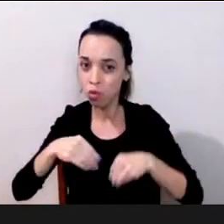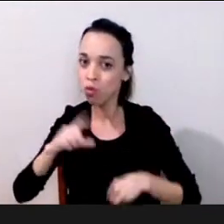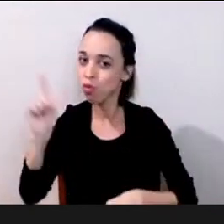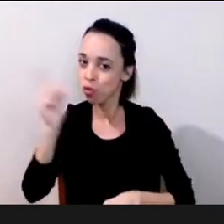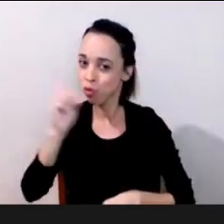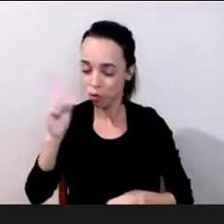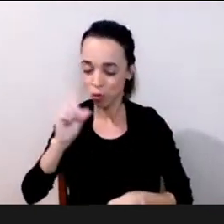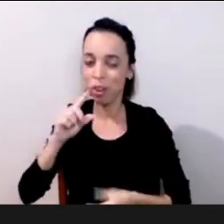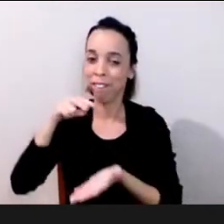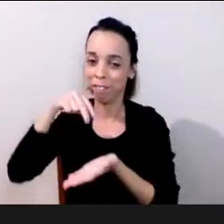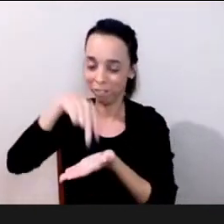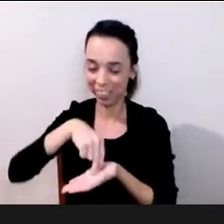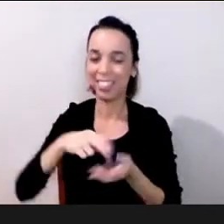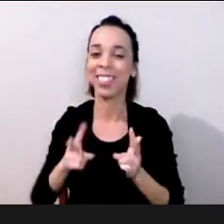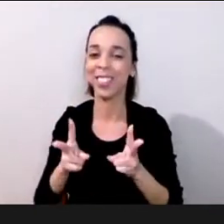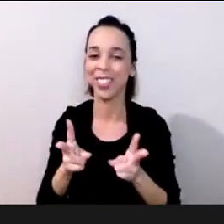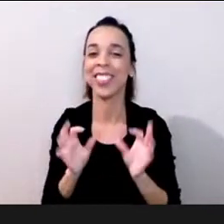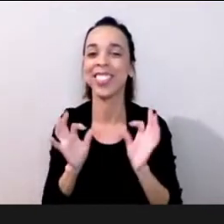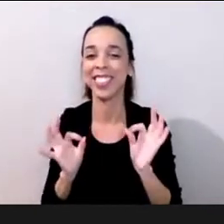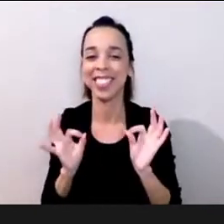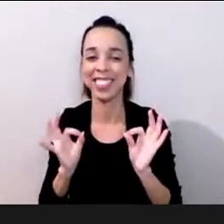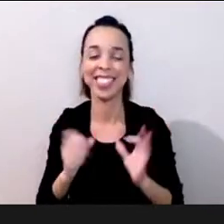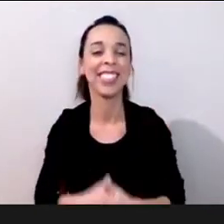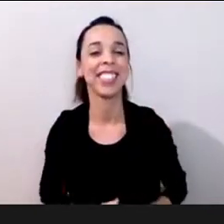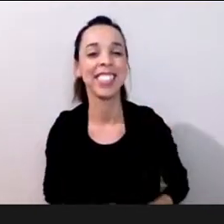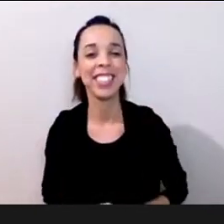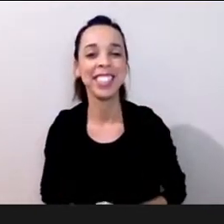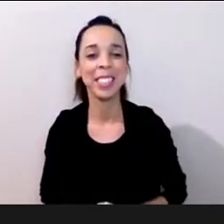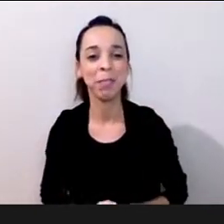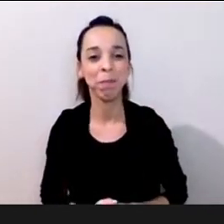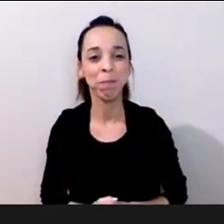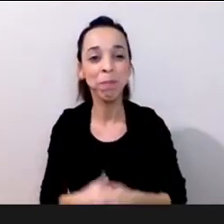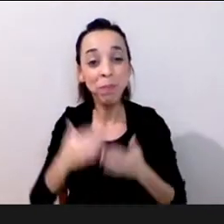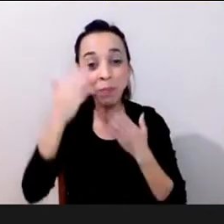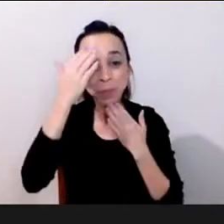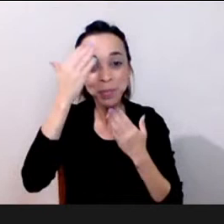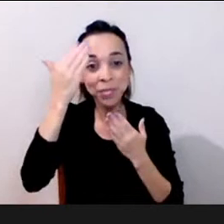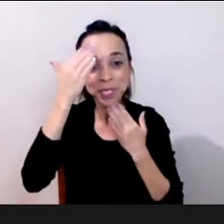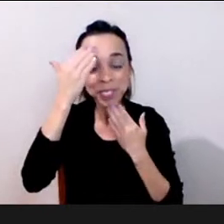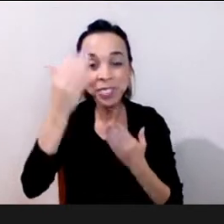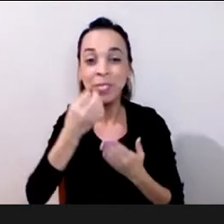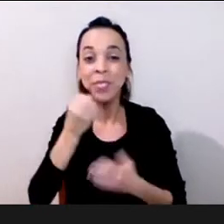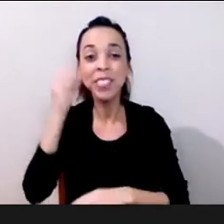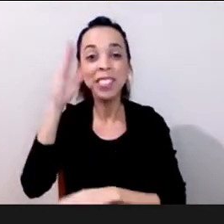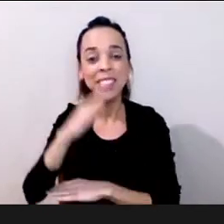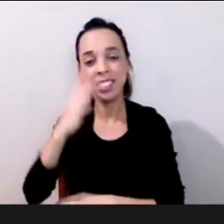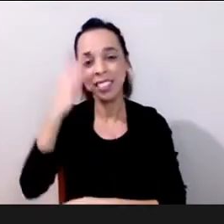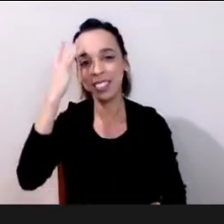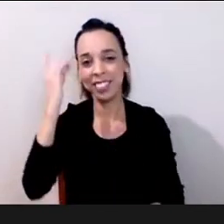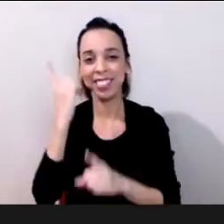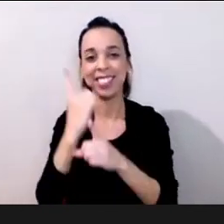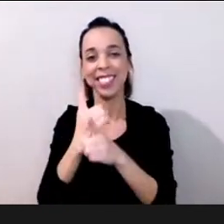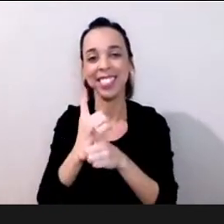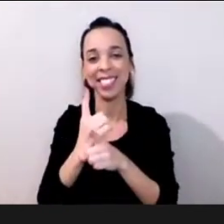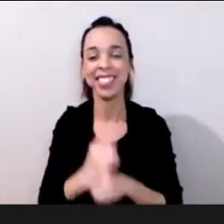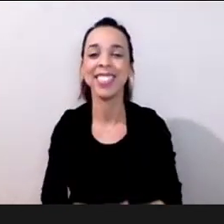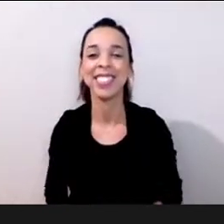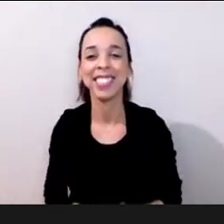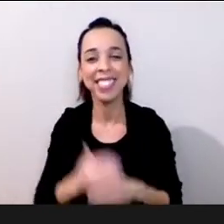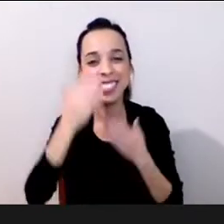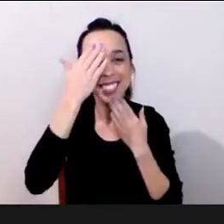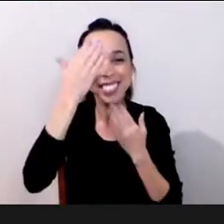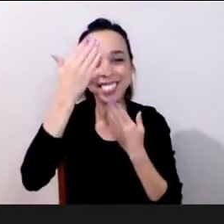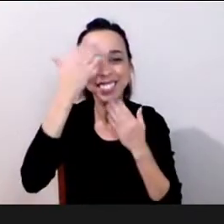muito obrigada pessoal uma excelente tarde e até amanhã obrigada gente obrigada